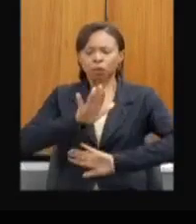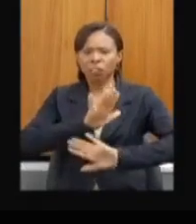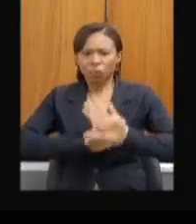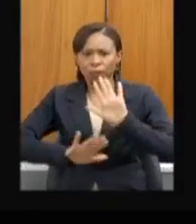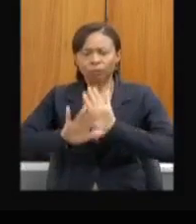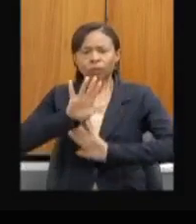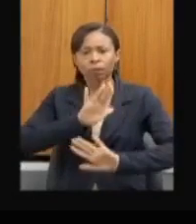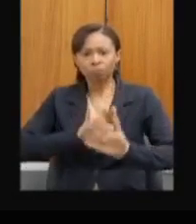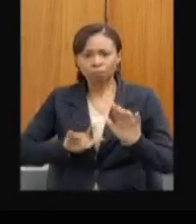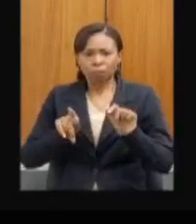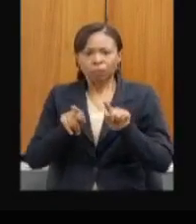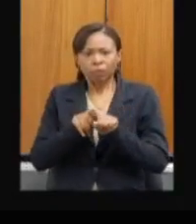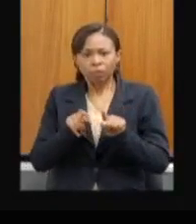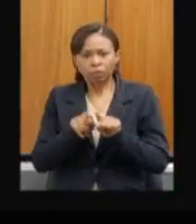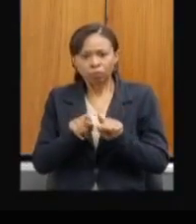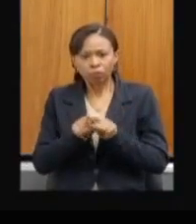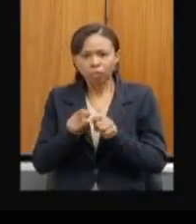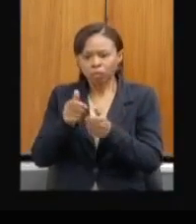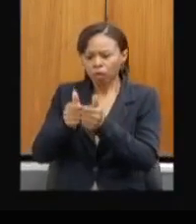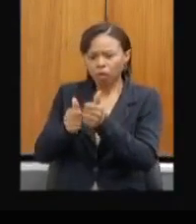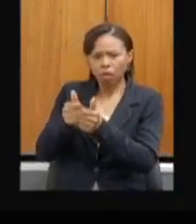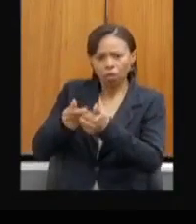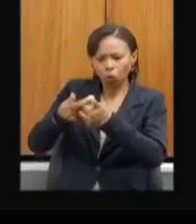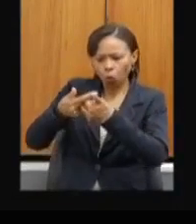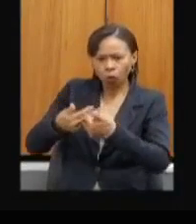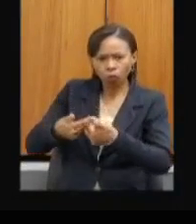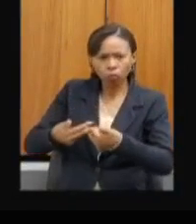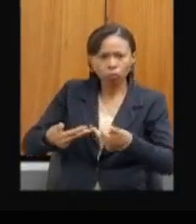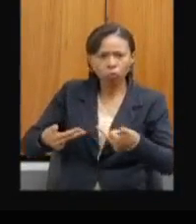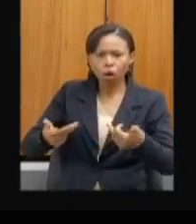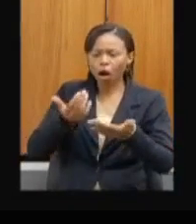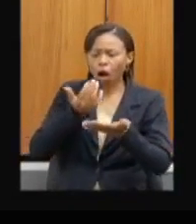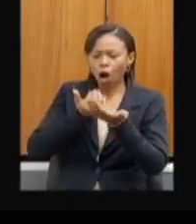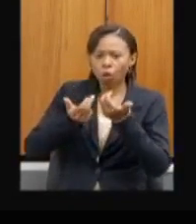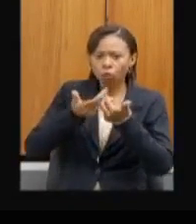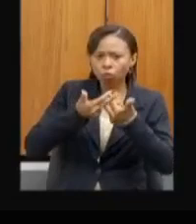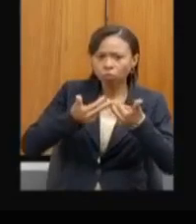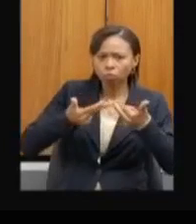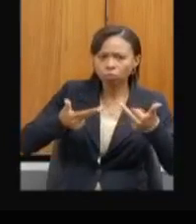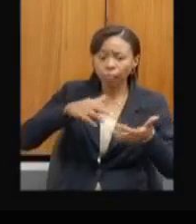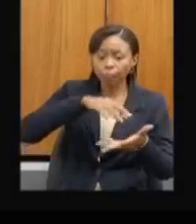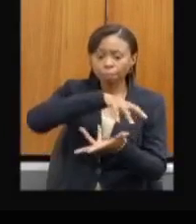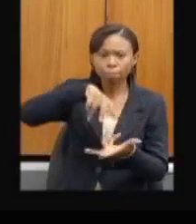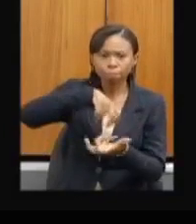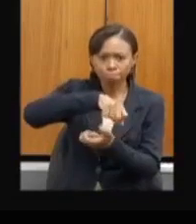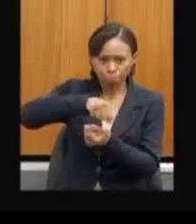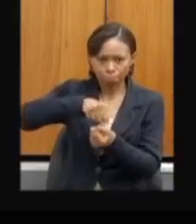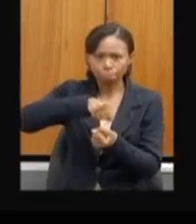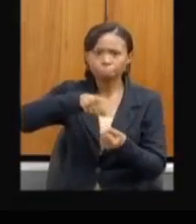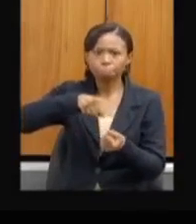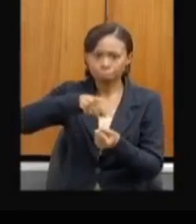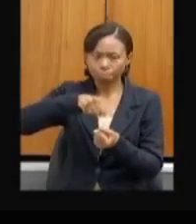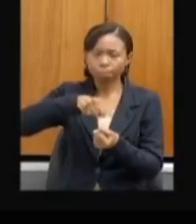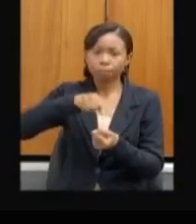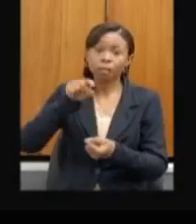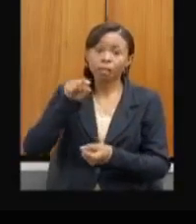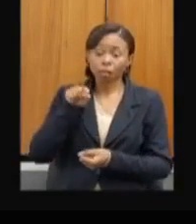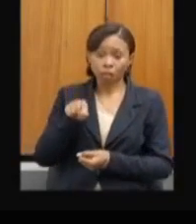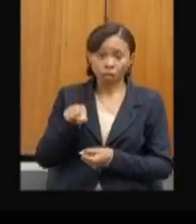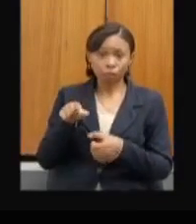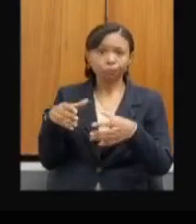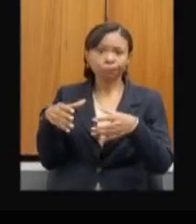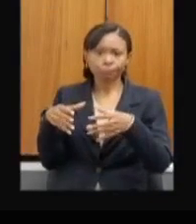de grãos, alimentos, com desenvolvimento sustentável. E essa comissão, ela tem acompanhado